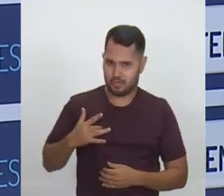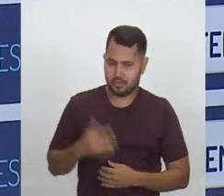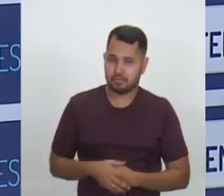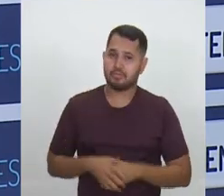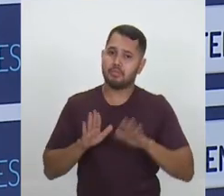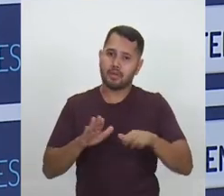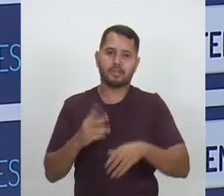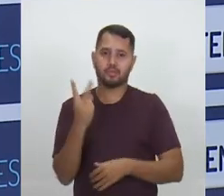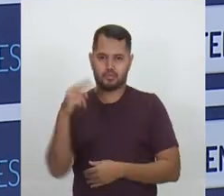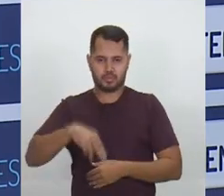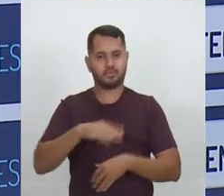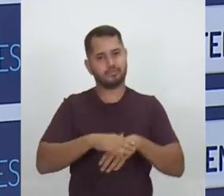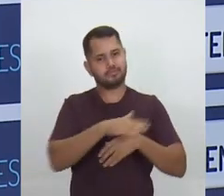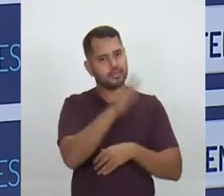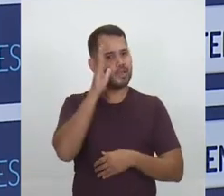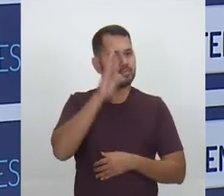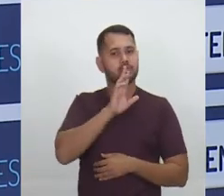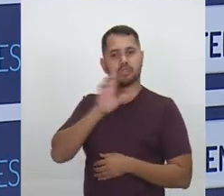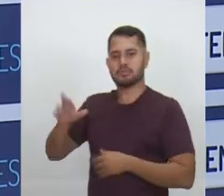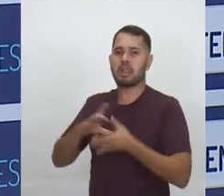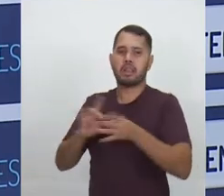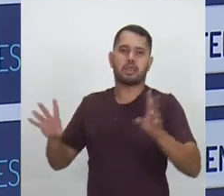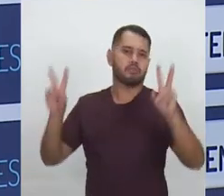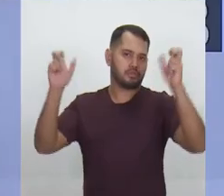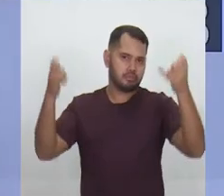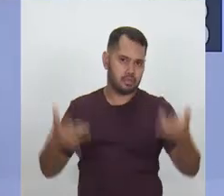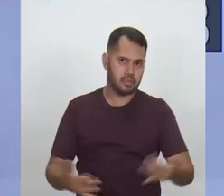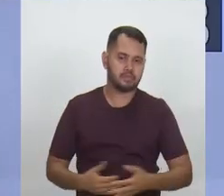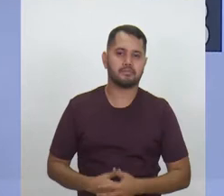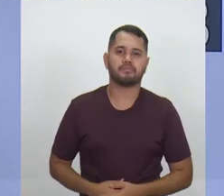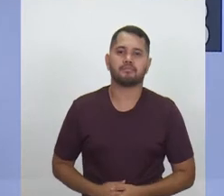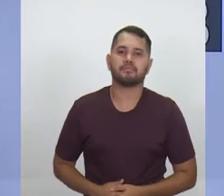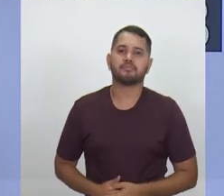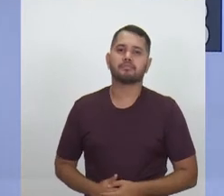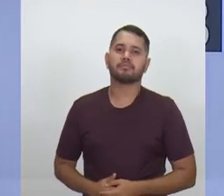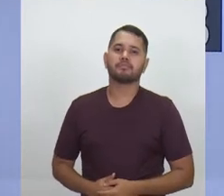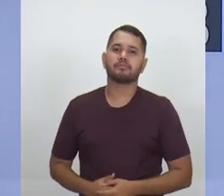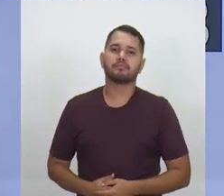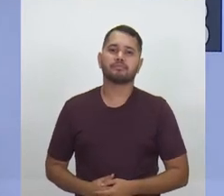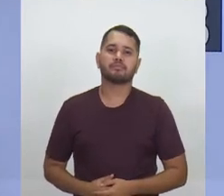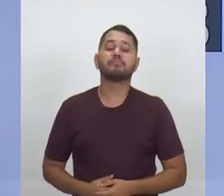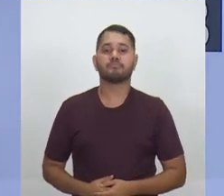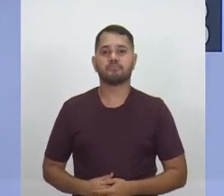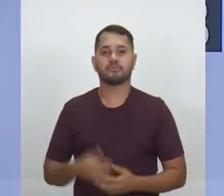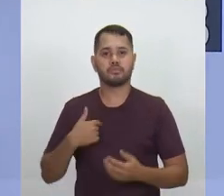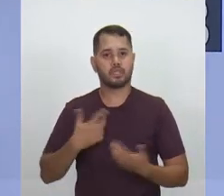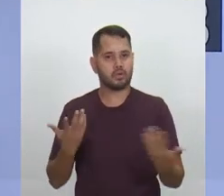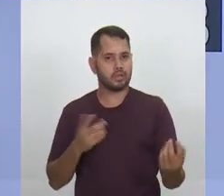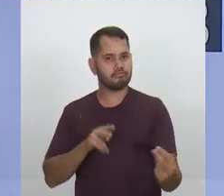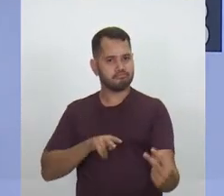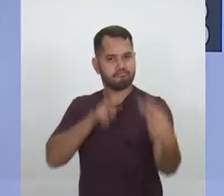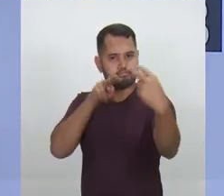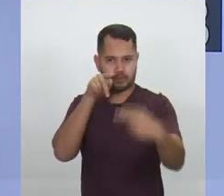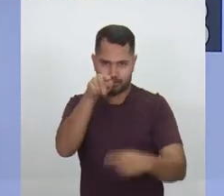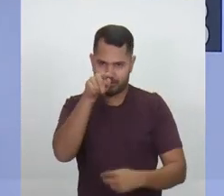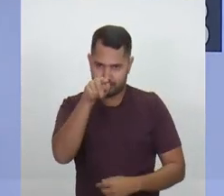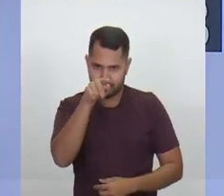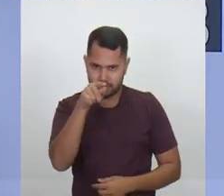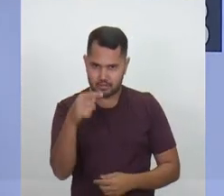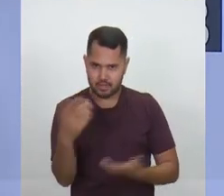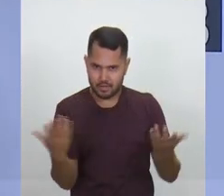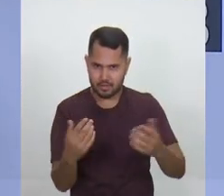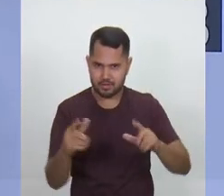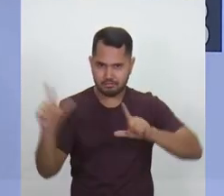A senhora tem dois minutos, portanto, para falar livremente sobre o tema. Olha, eu queria me dirigir a você. Nós estamos